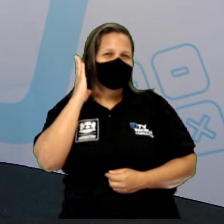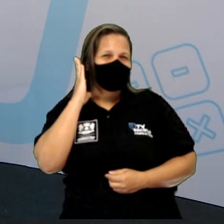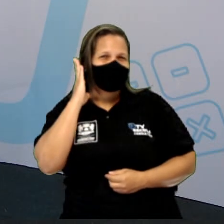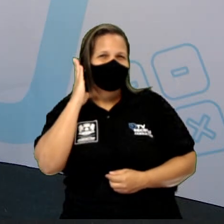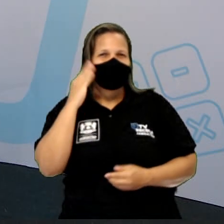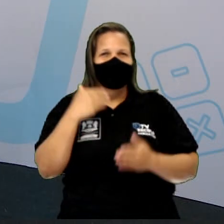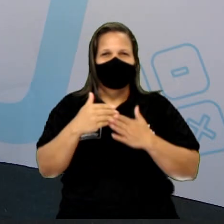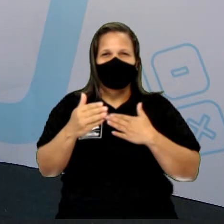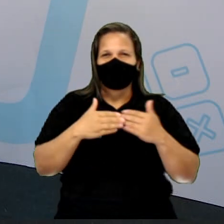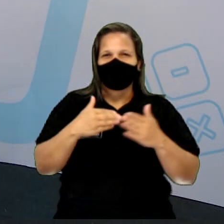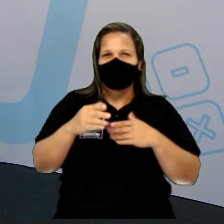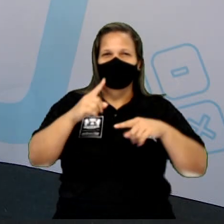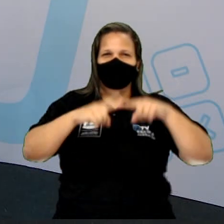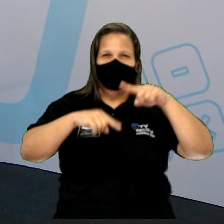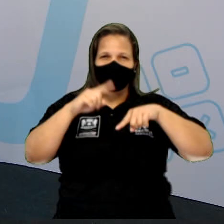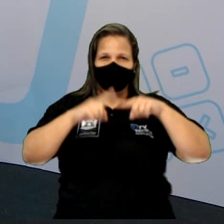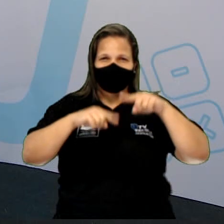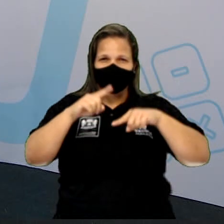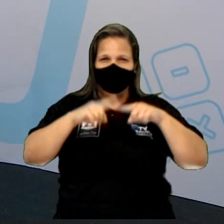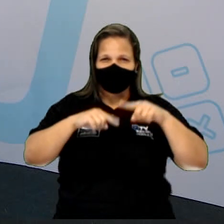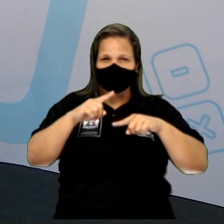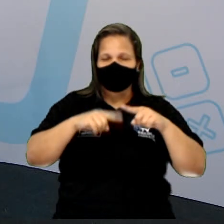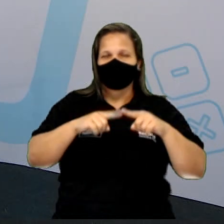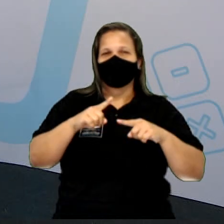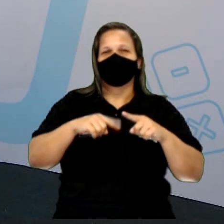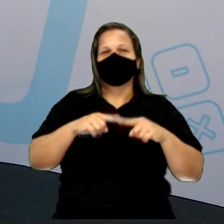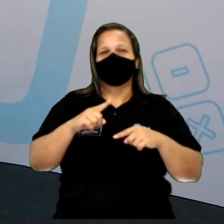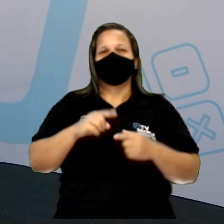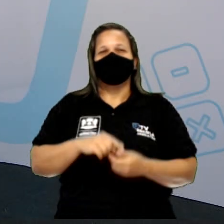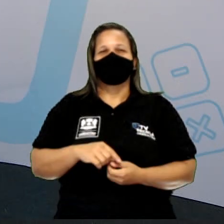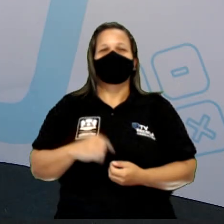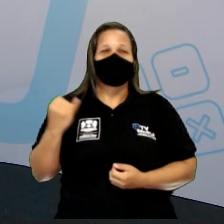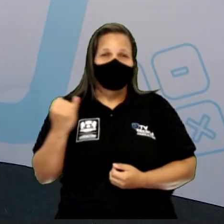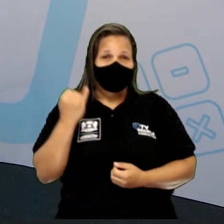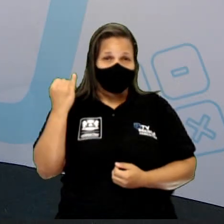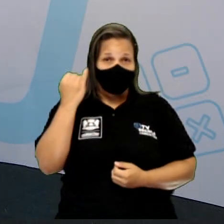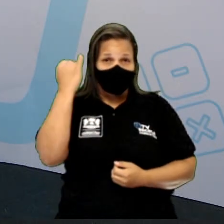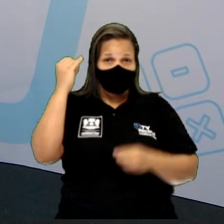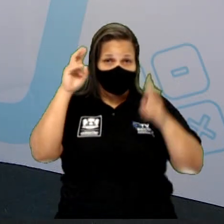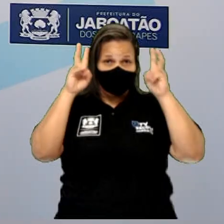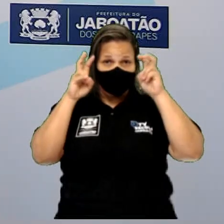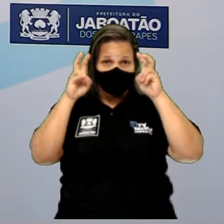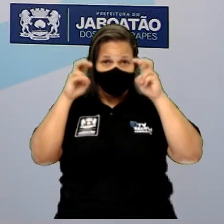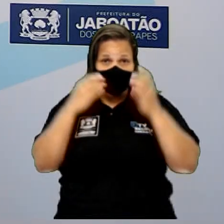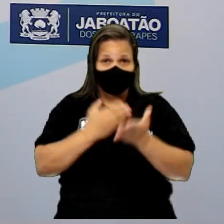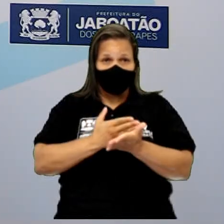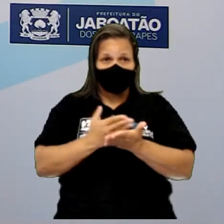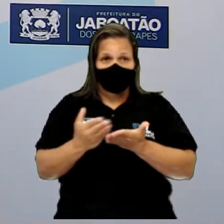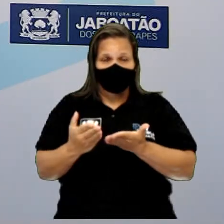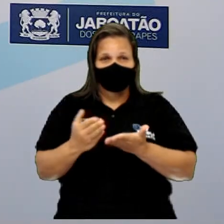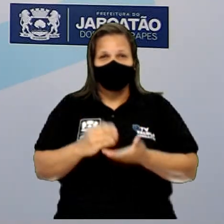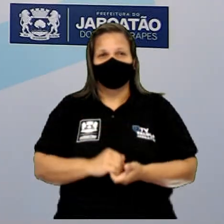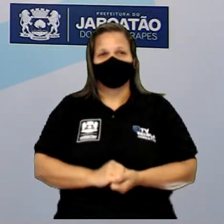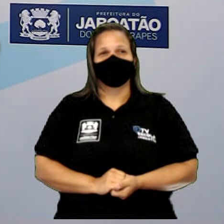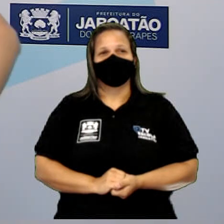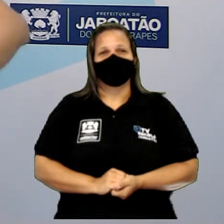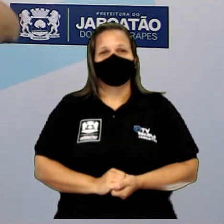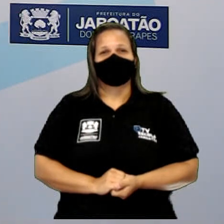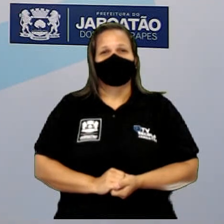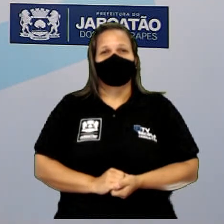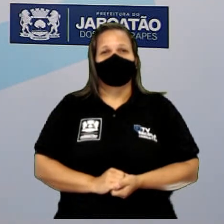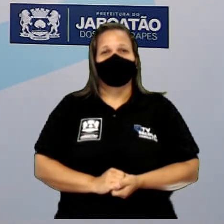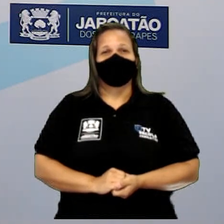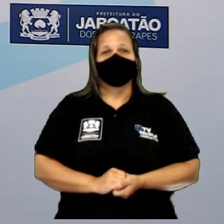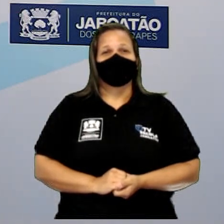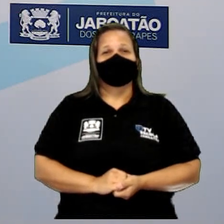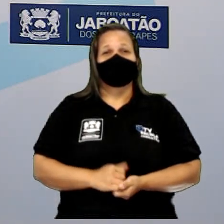eletrônico que seja portátil. Então é assunto importantíssimo, vamos começar aqui. Bom, primeiro a gente começa